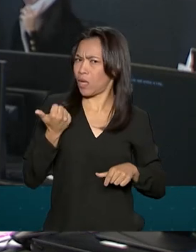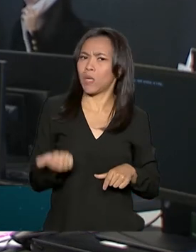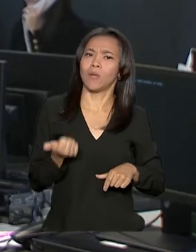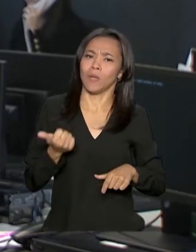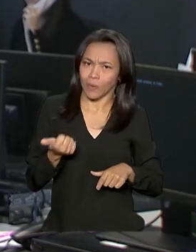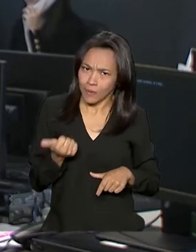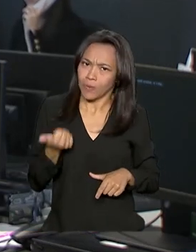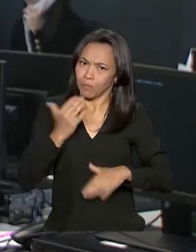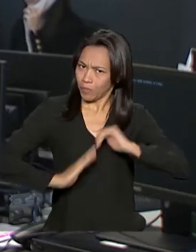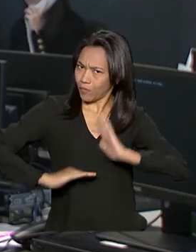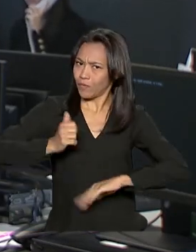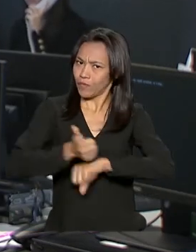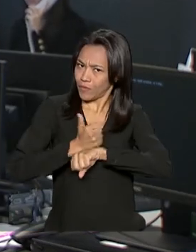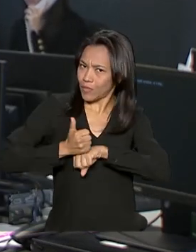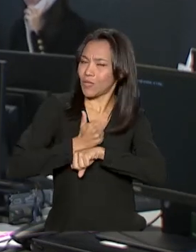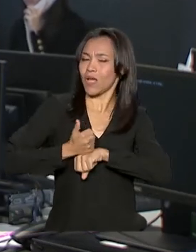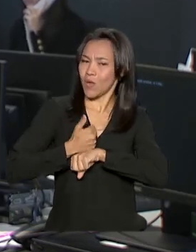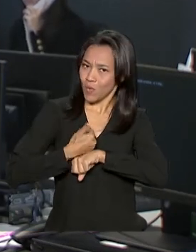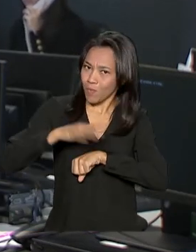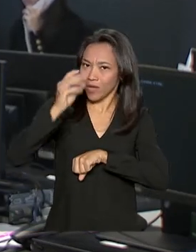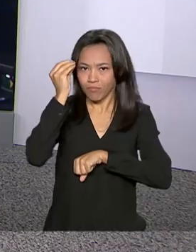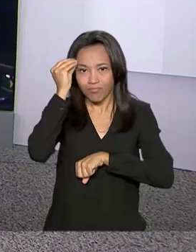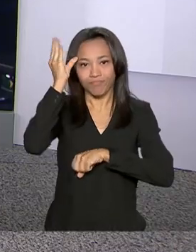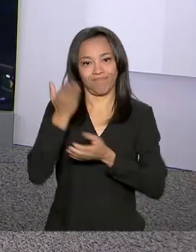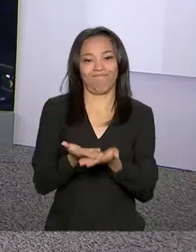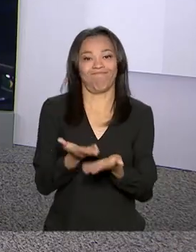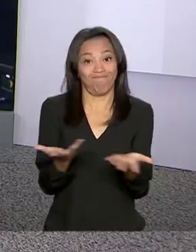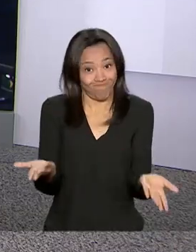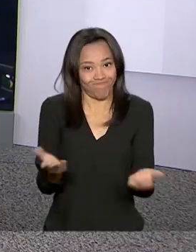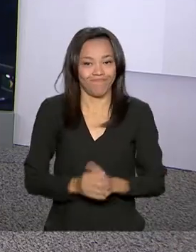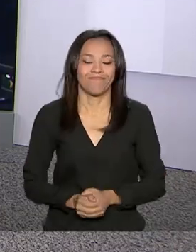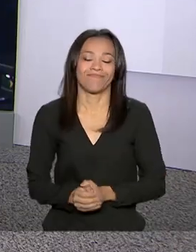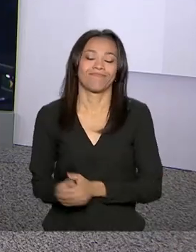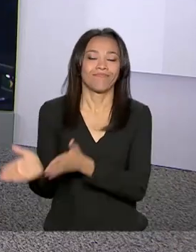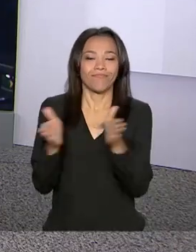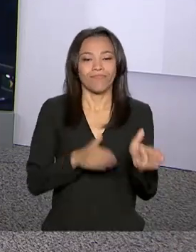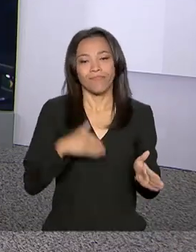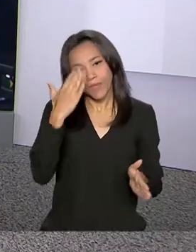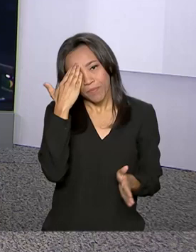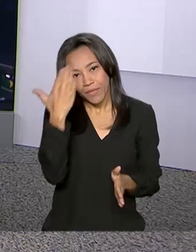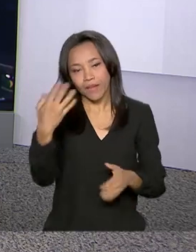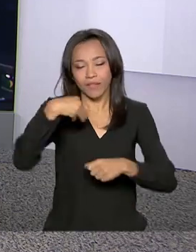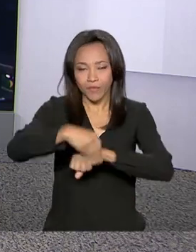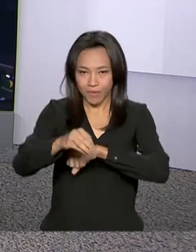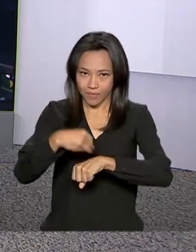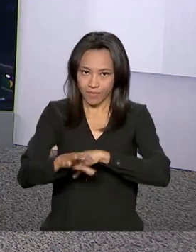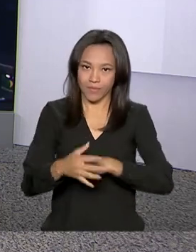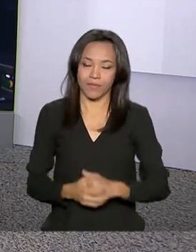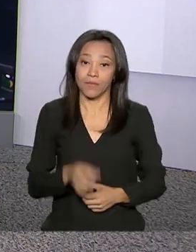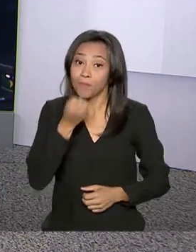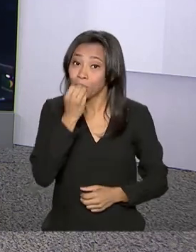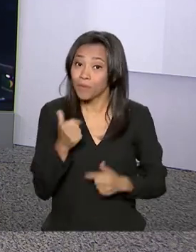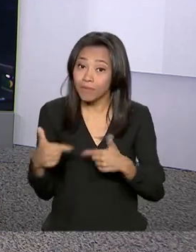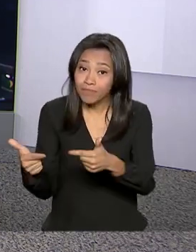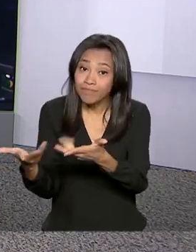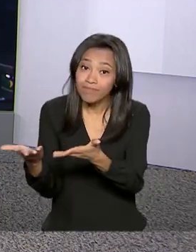posição profissional com mais estudos. Mara. Obrigada pelas suas informações, Ricardo. Bom trabalho para você.